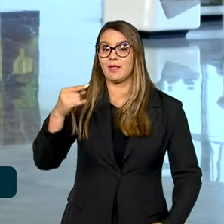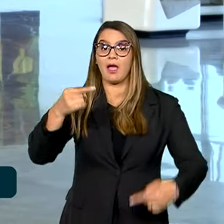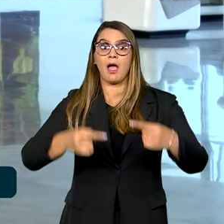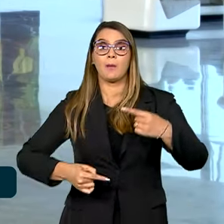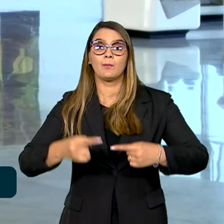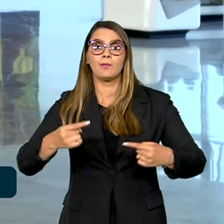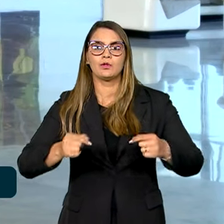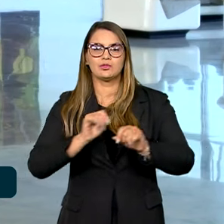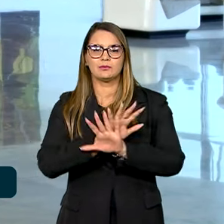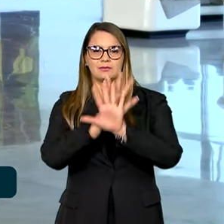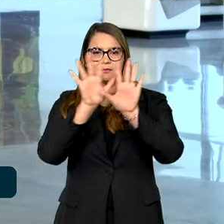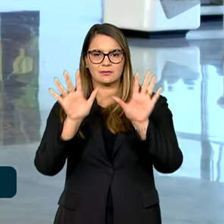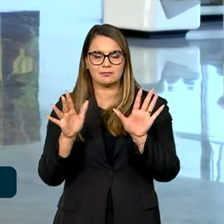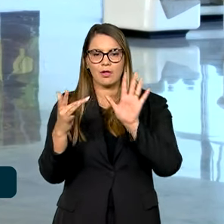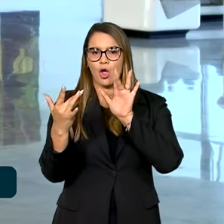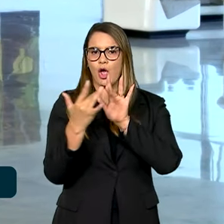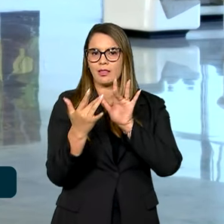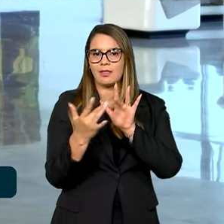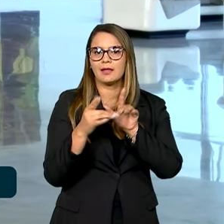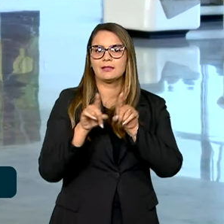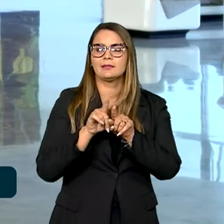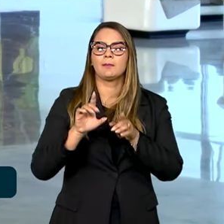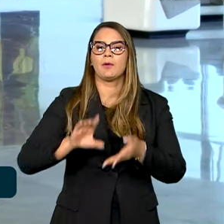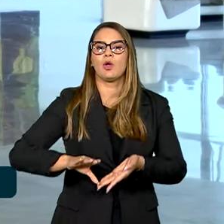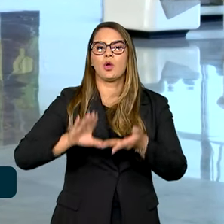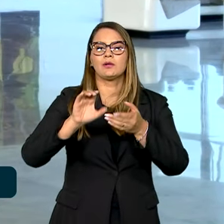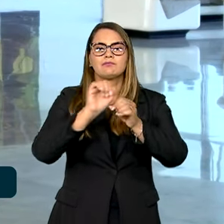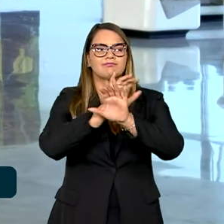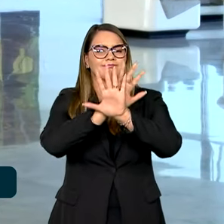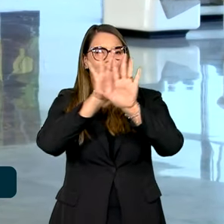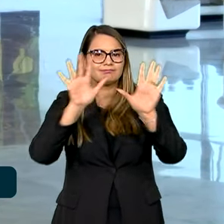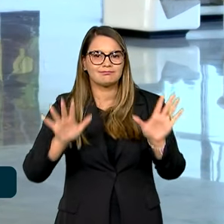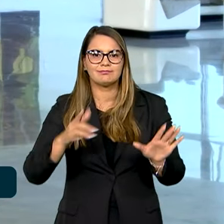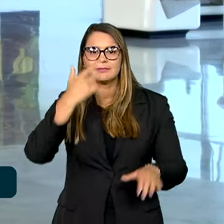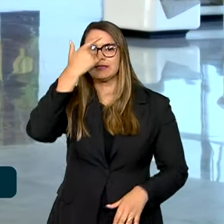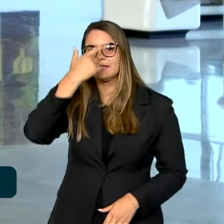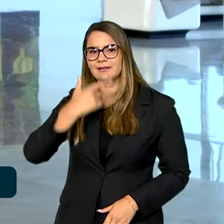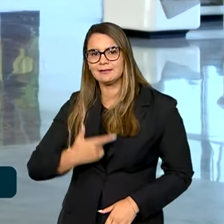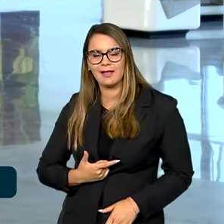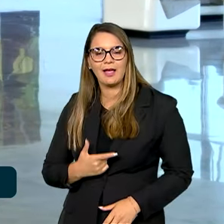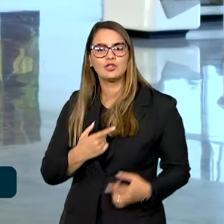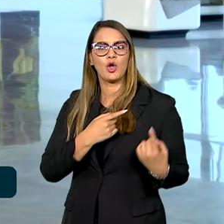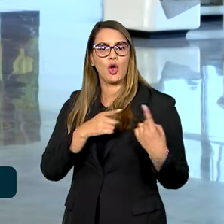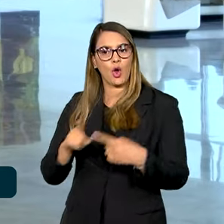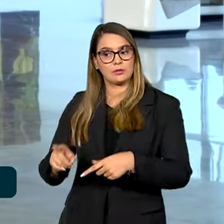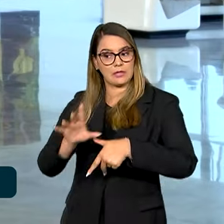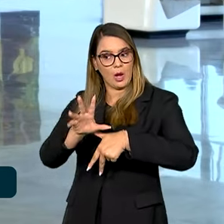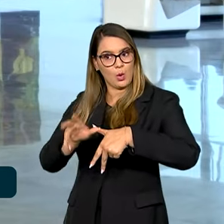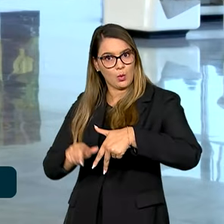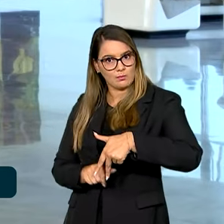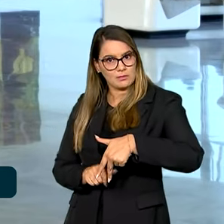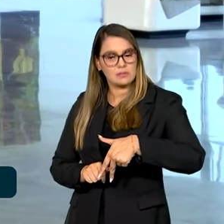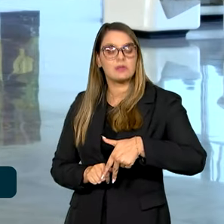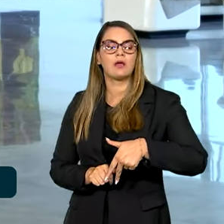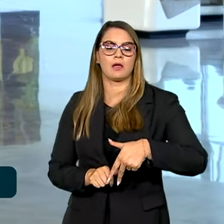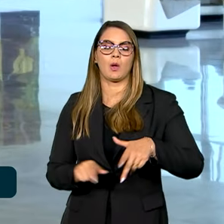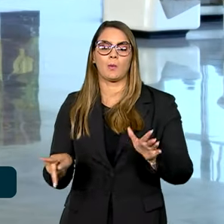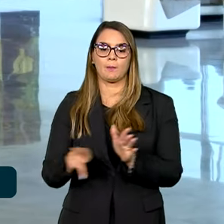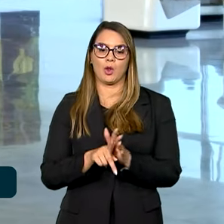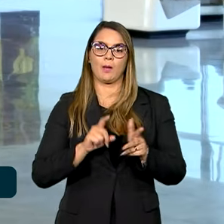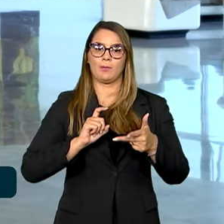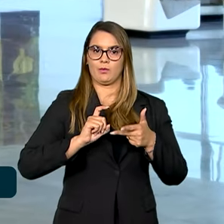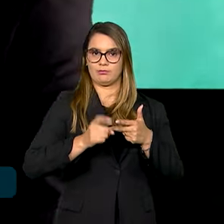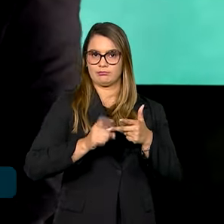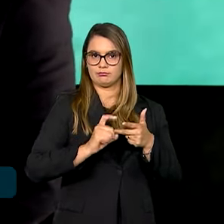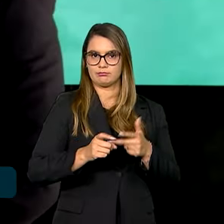Transparência e Acesso e o Conselho de Transparência, Integridade e Combate à Corrupção no Poder Executivo